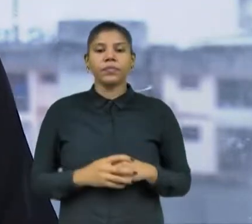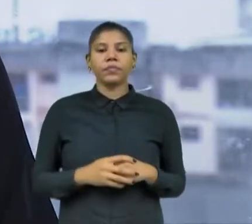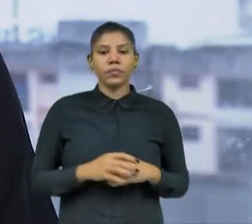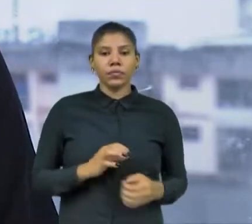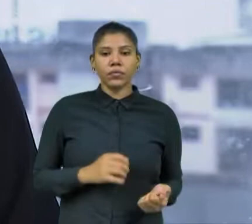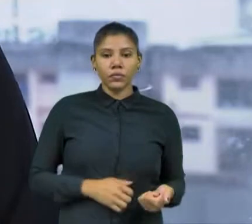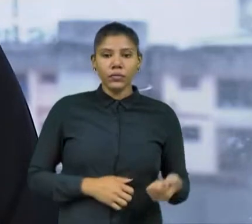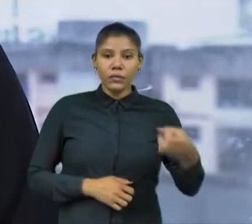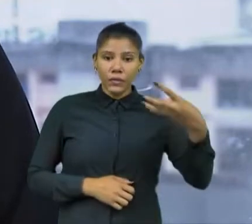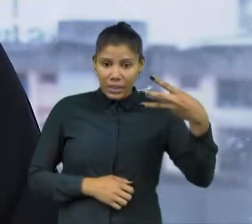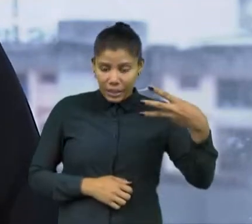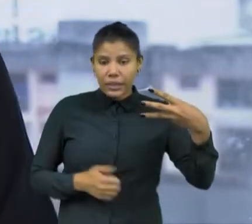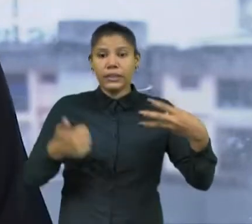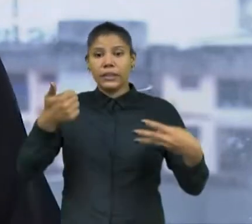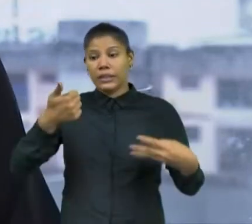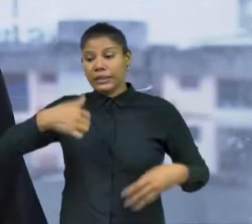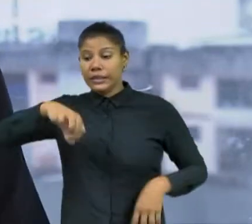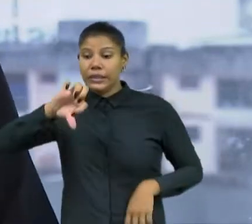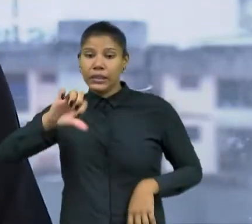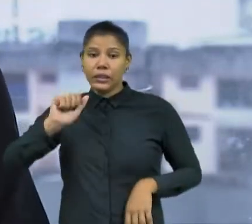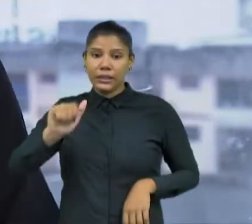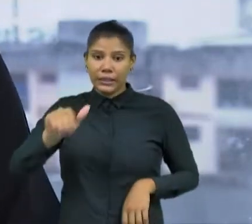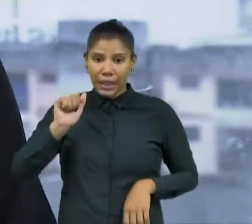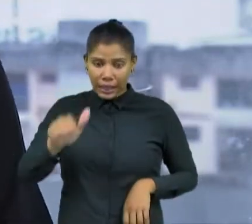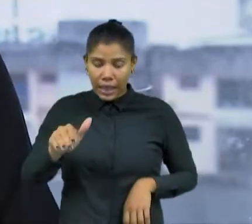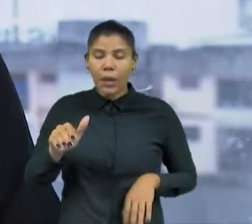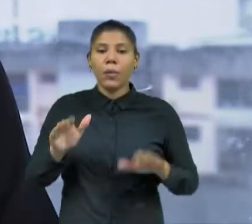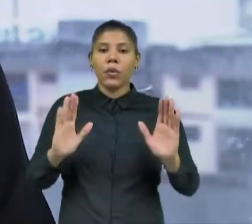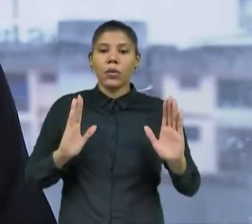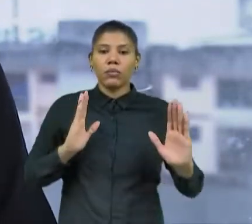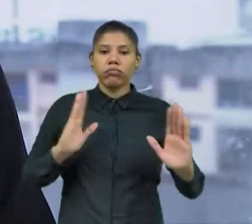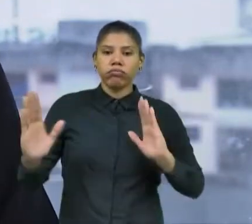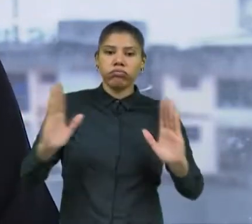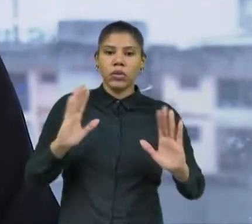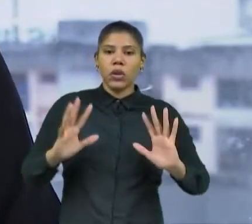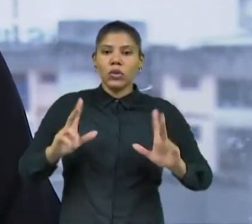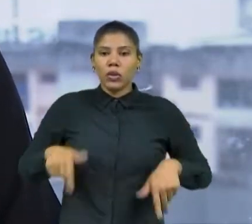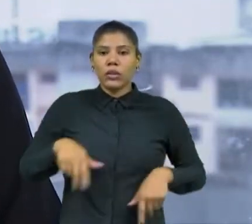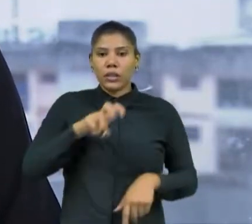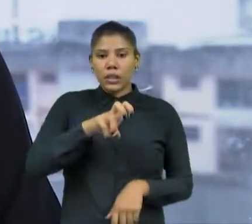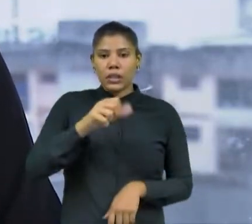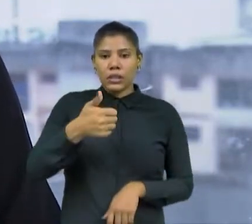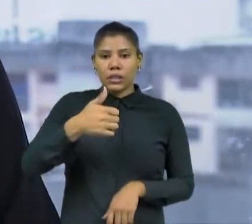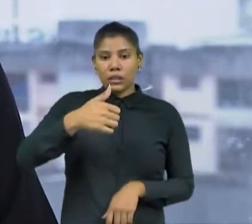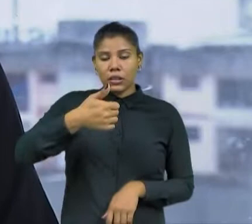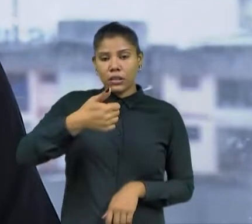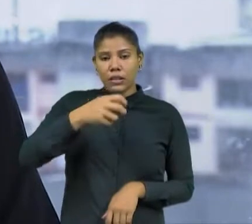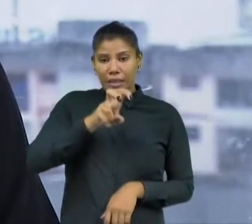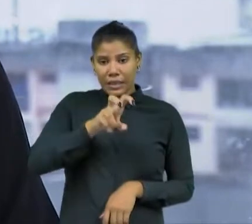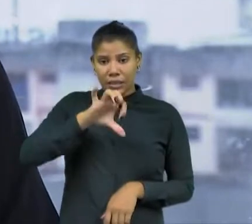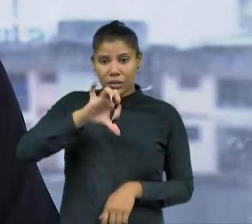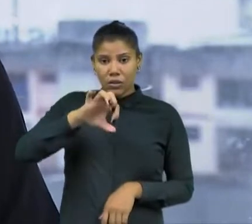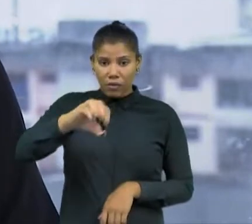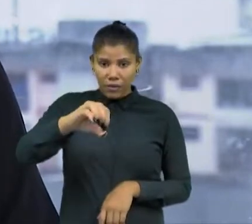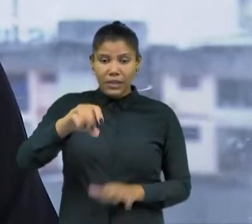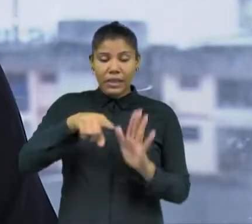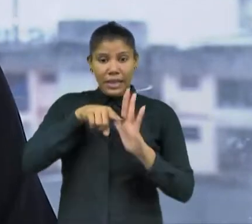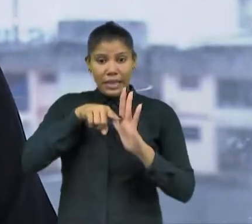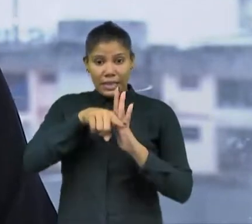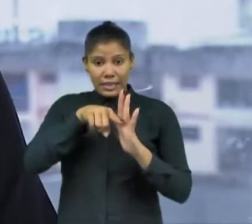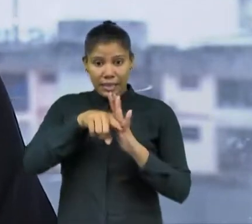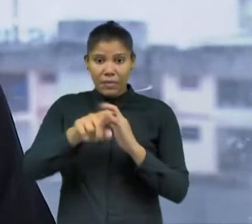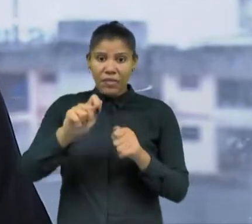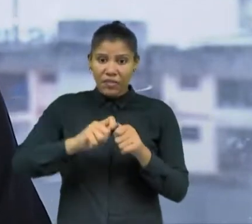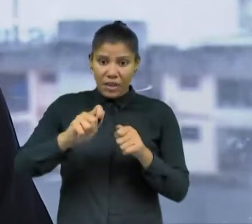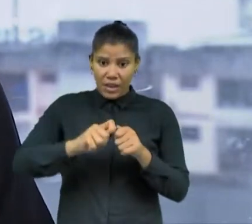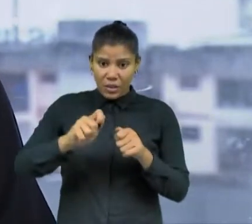e 19 de setembro, todos os 590 exames analisados na rede pública tiveram resultado negativo.